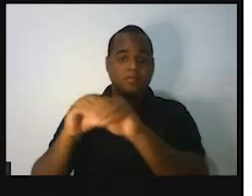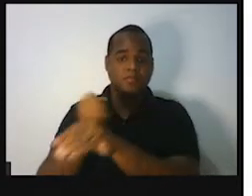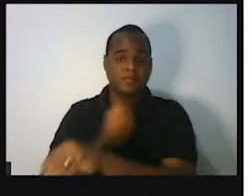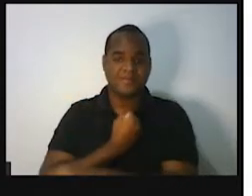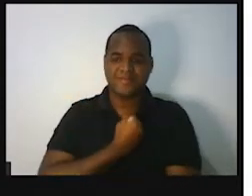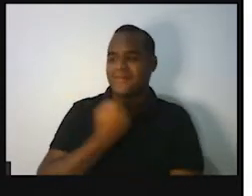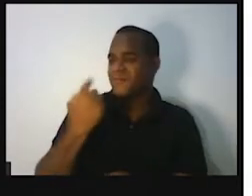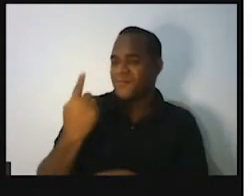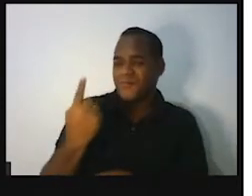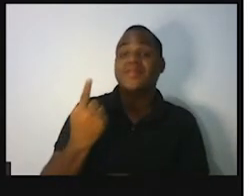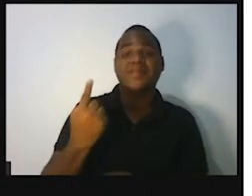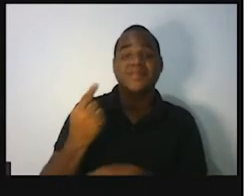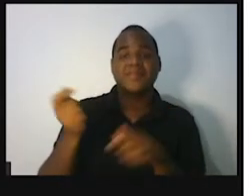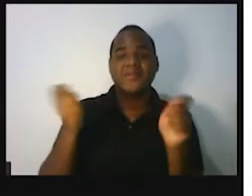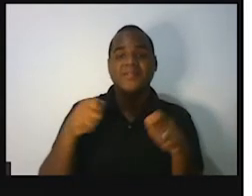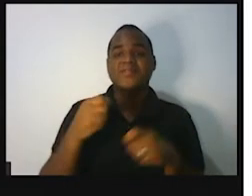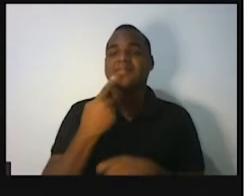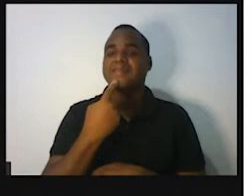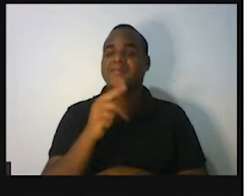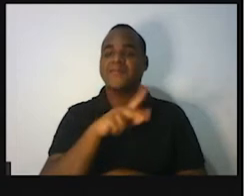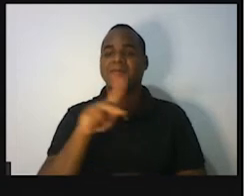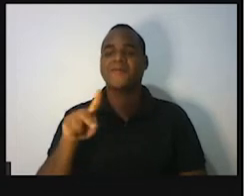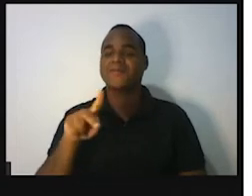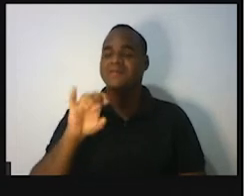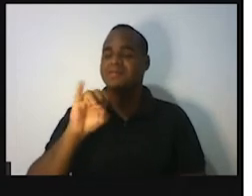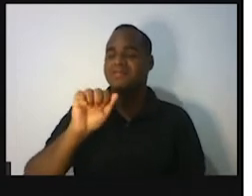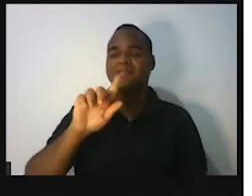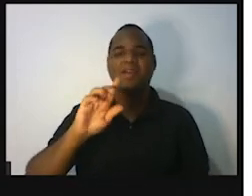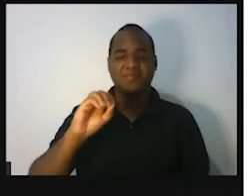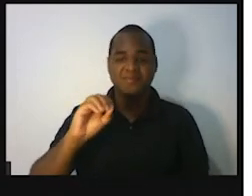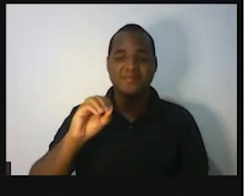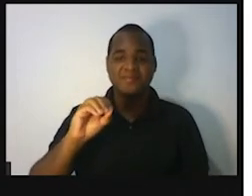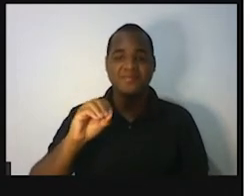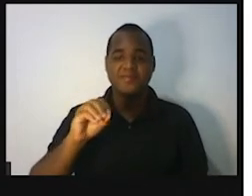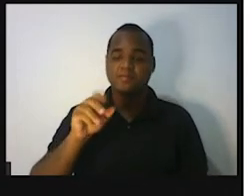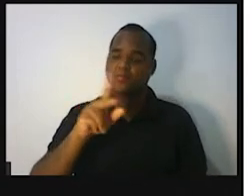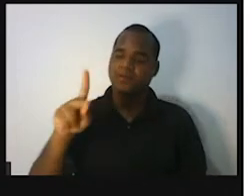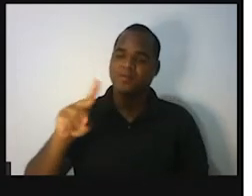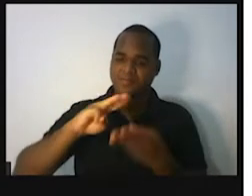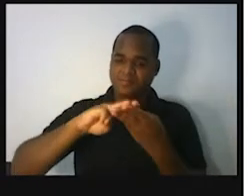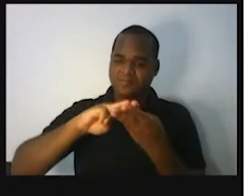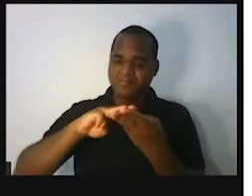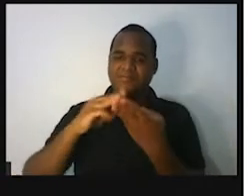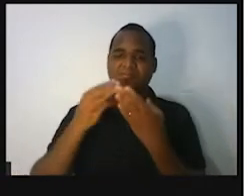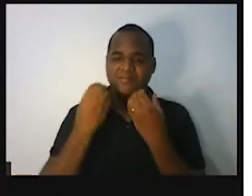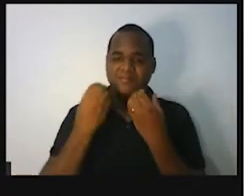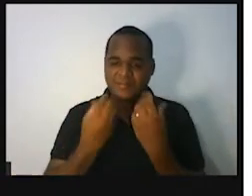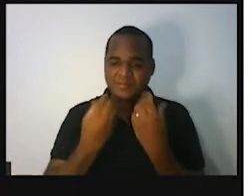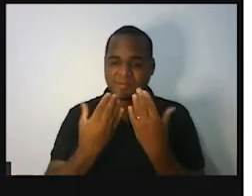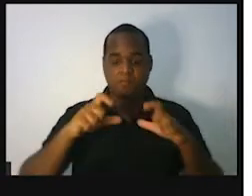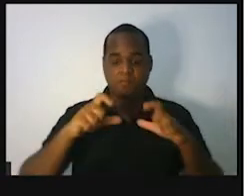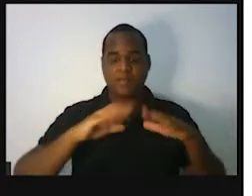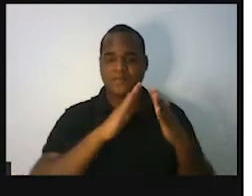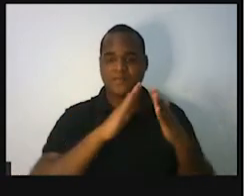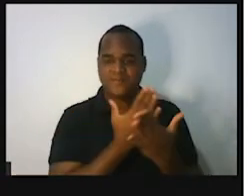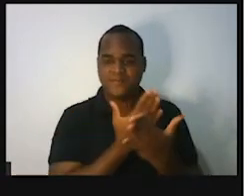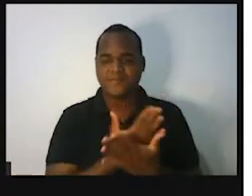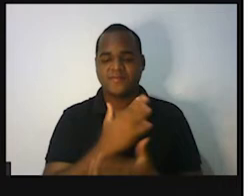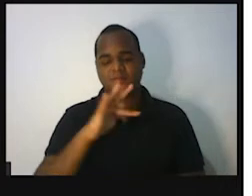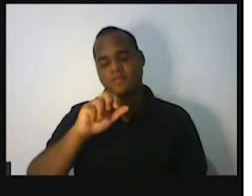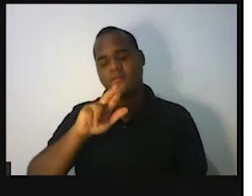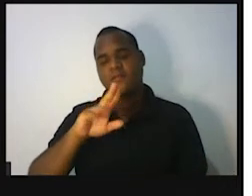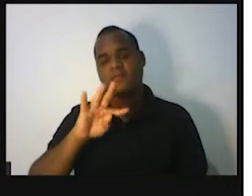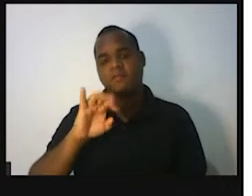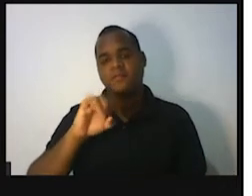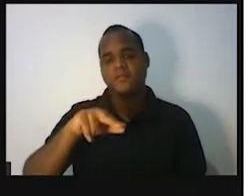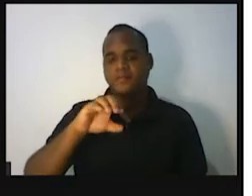e quem fala com você é Iago Ramos, professor de matemática da Escola Municipal Faustino de